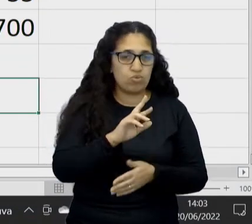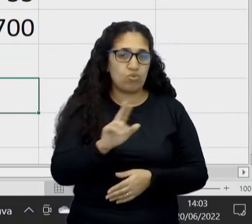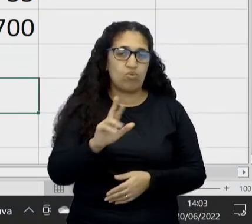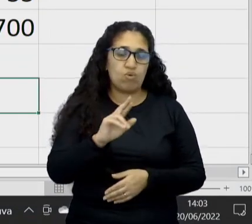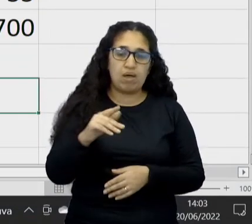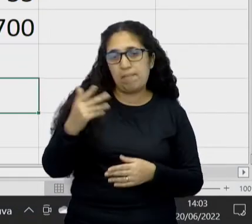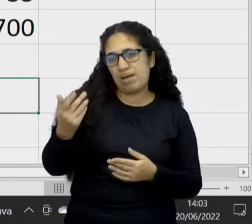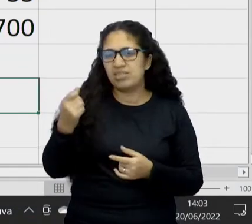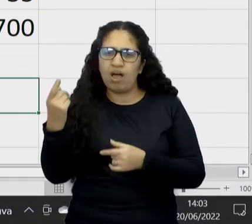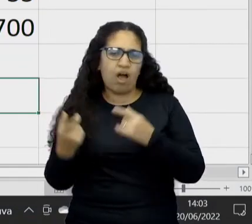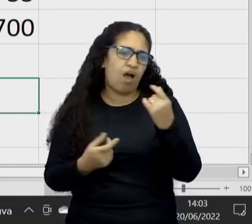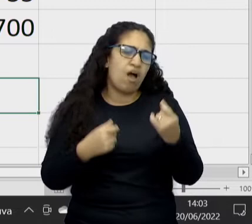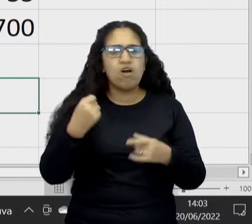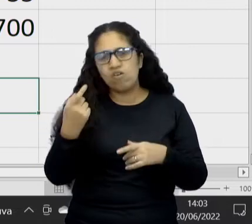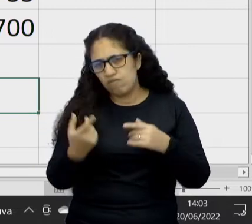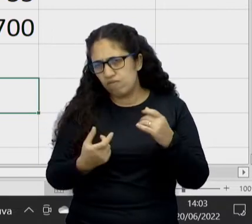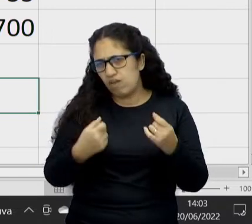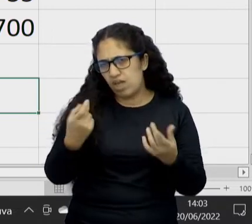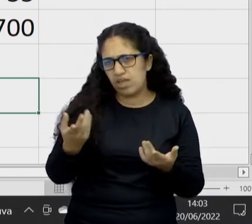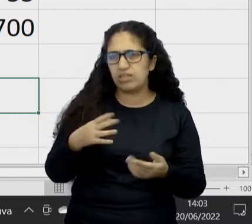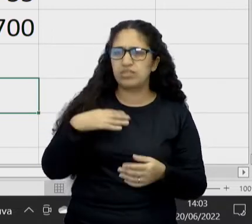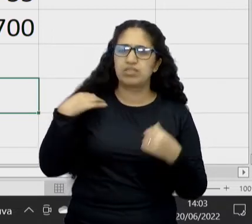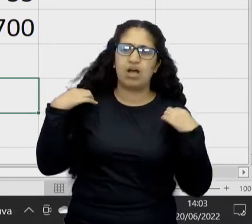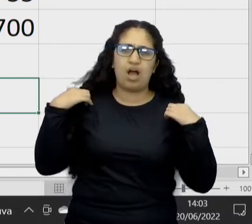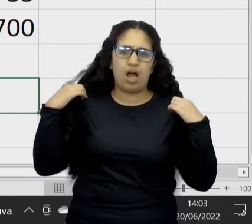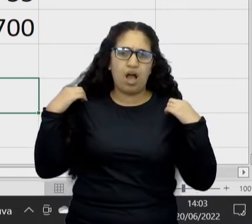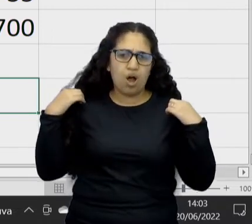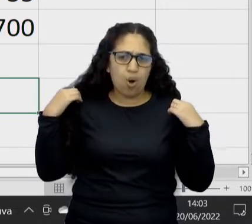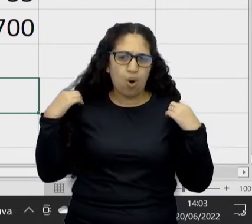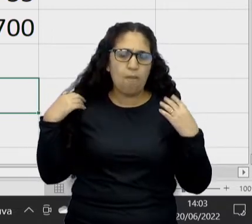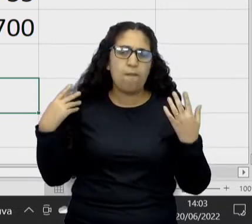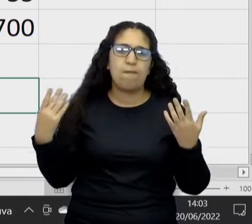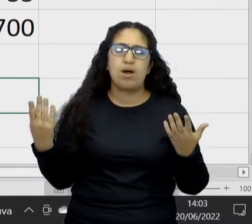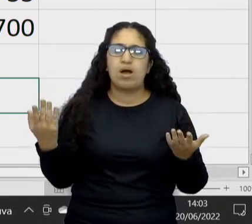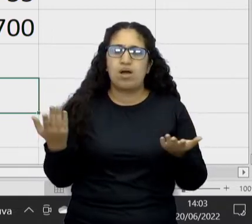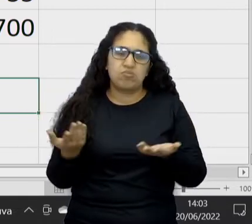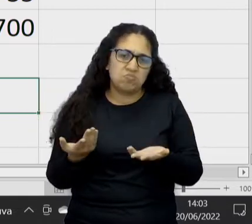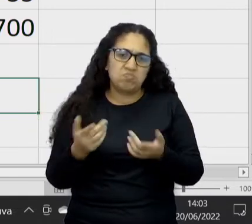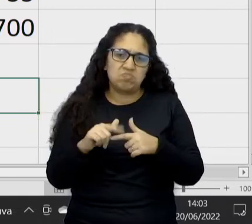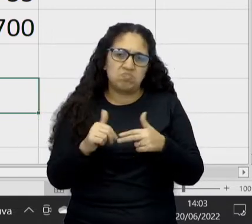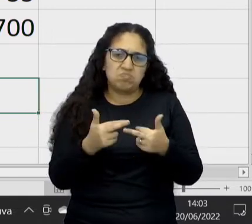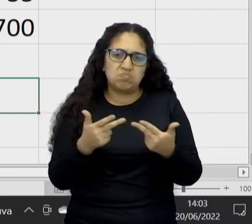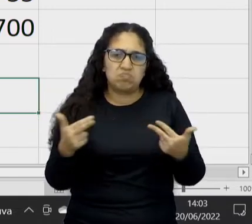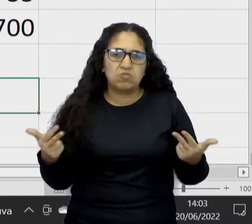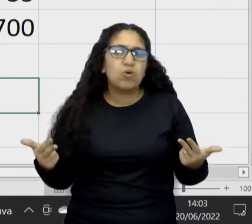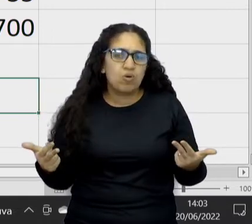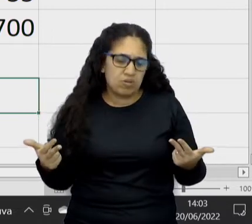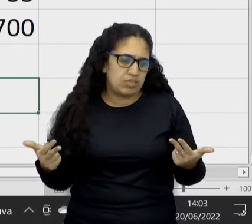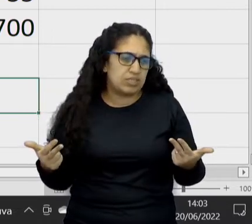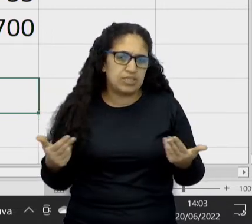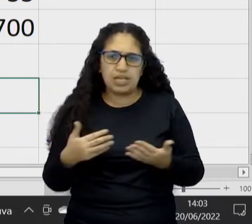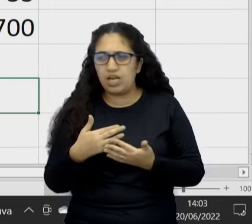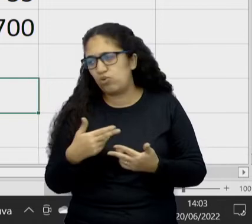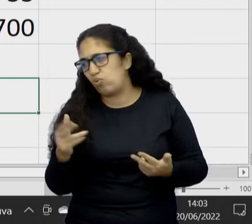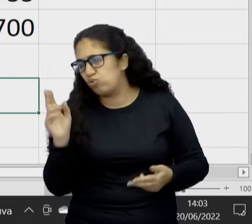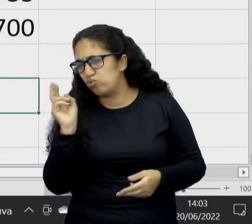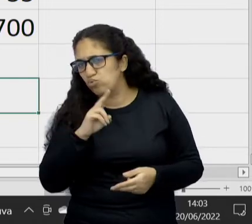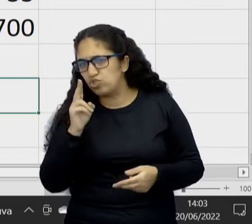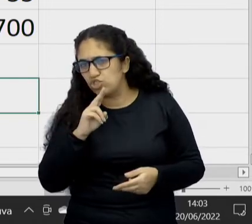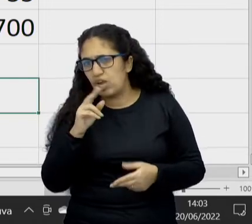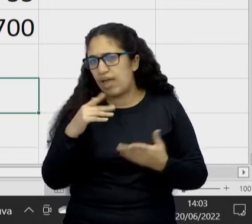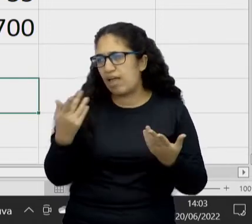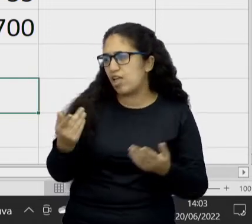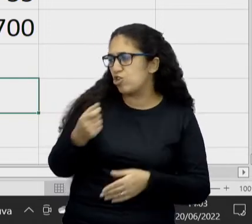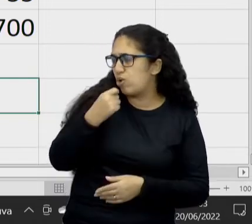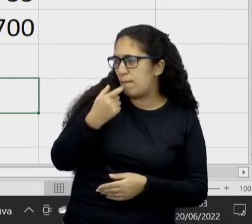corriqueiros, como a nossa roupa. Sim. Tem entes diversos, alguma urgência, um amigo que precisa de um